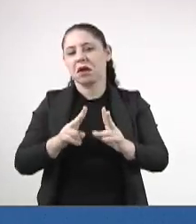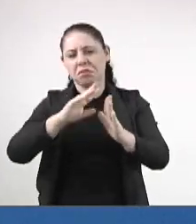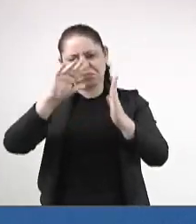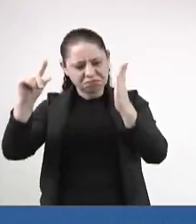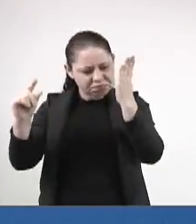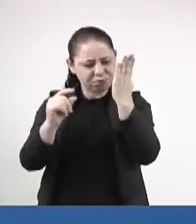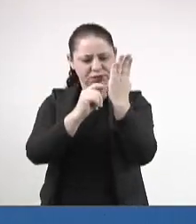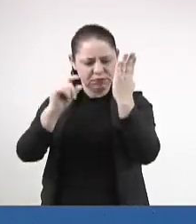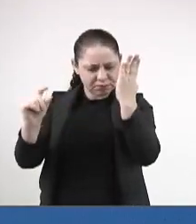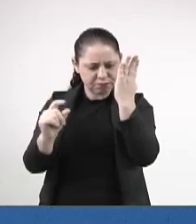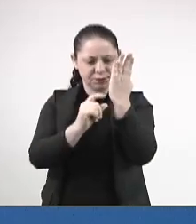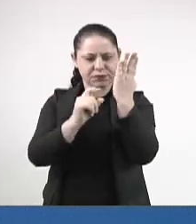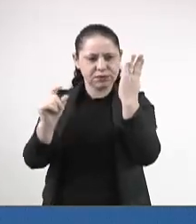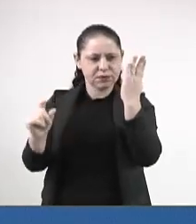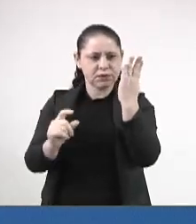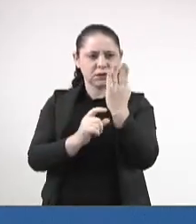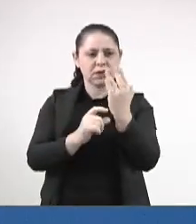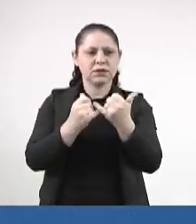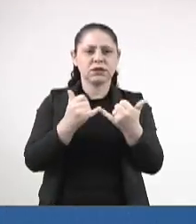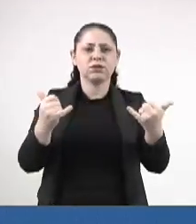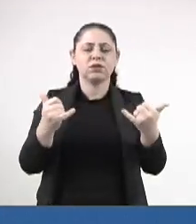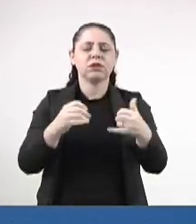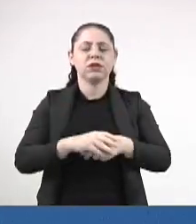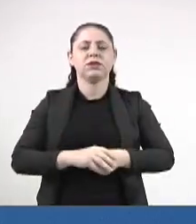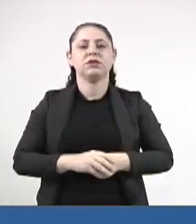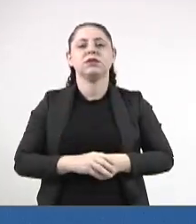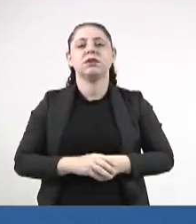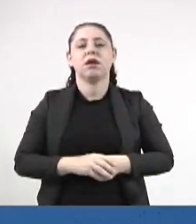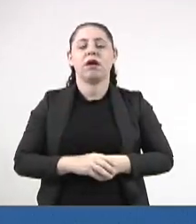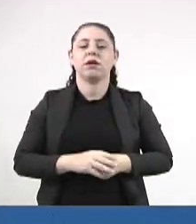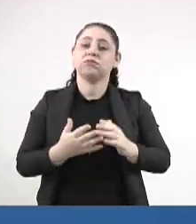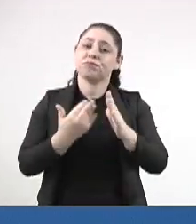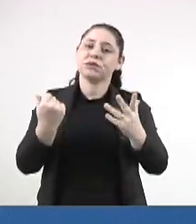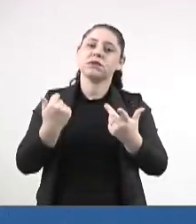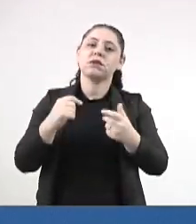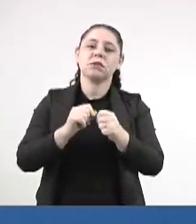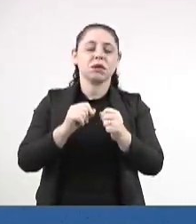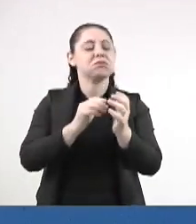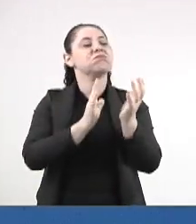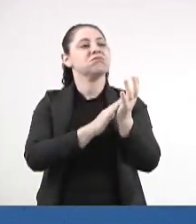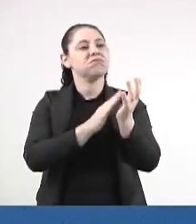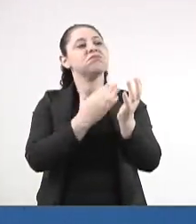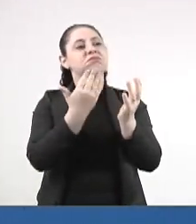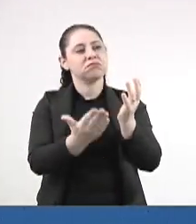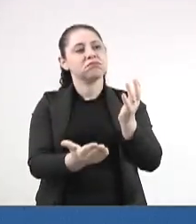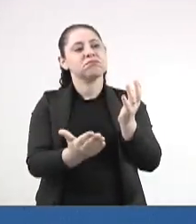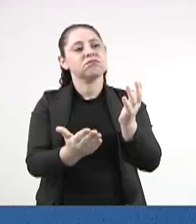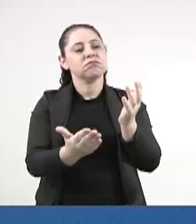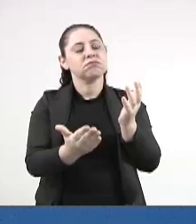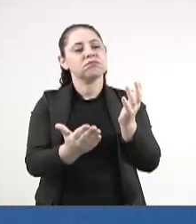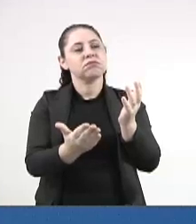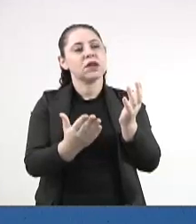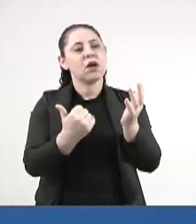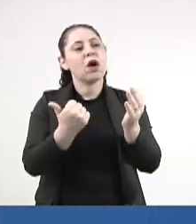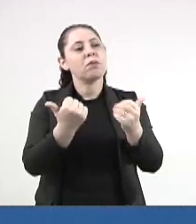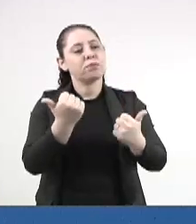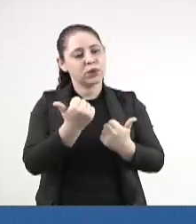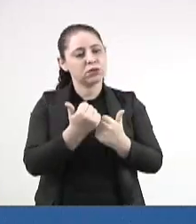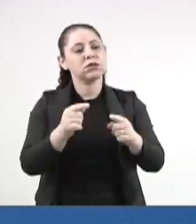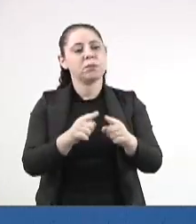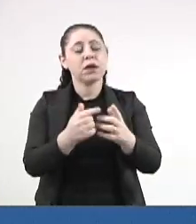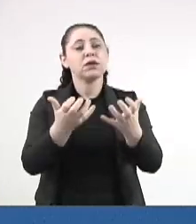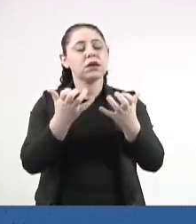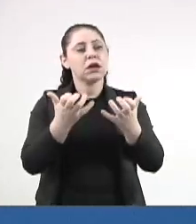incluindo novos fios na rede, sem remover aqueles que não têm mais finalidade. Então, parabéns, V. Exª. Conto com o V. Exª